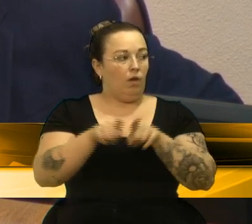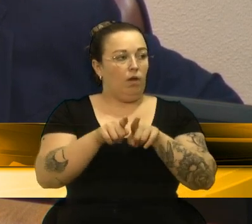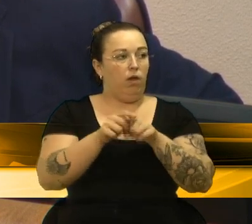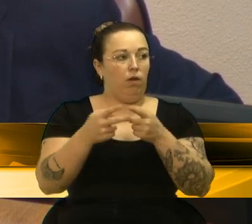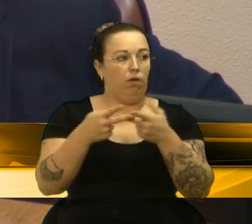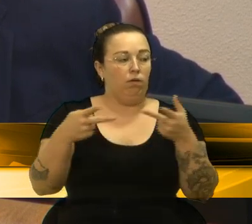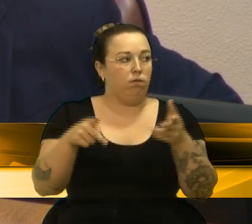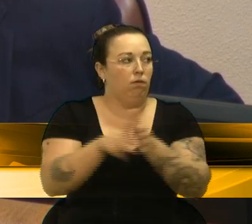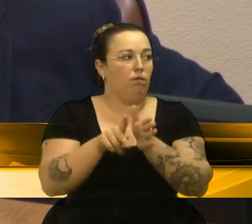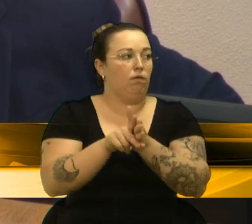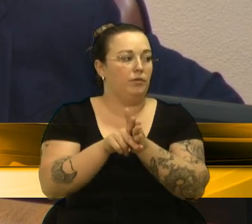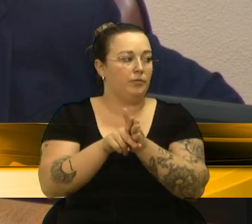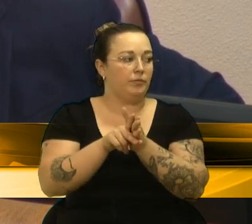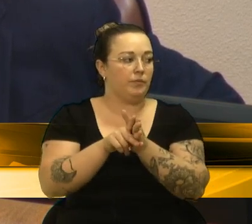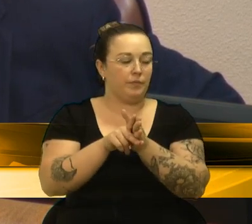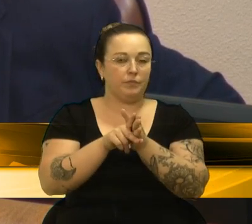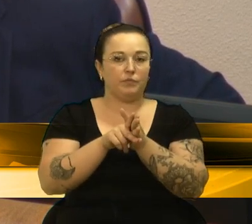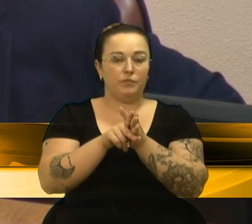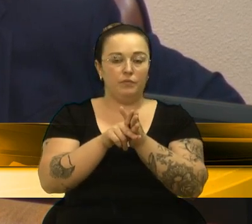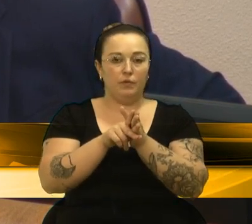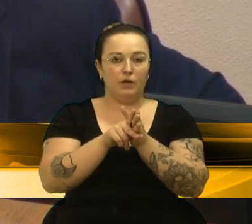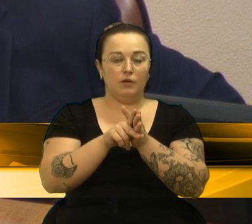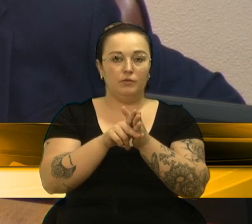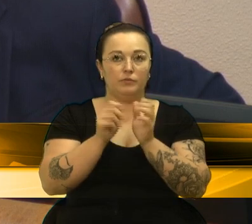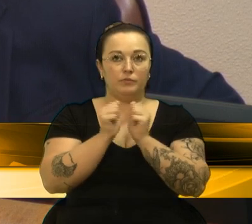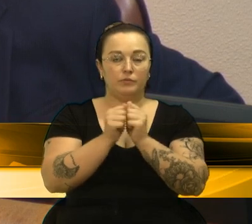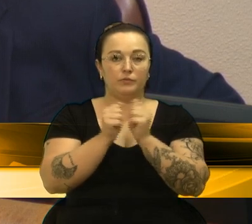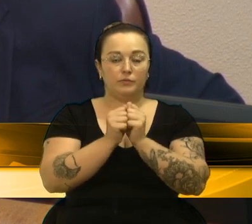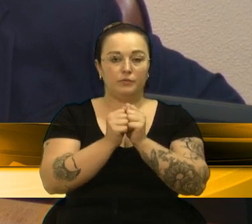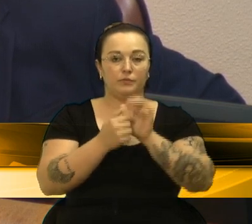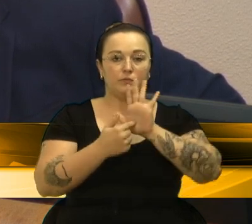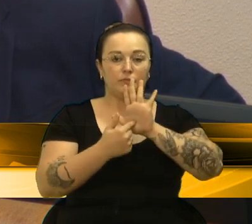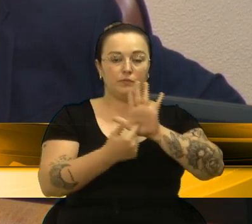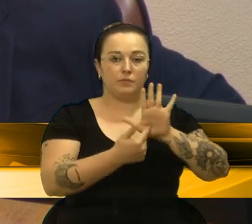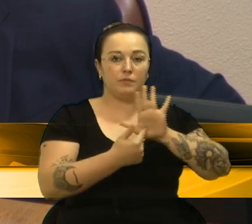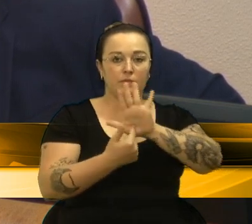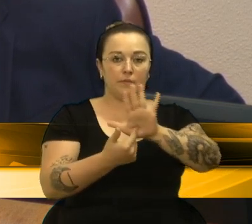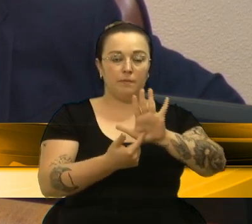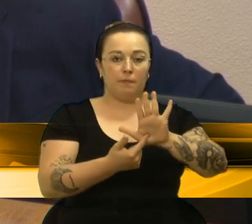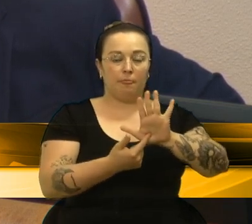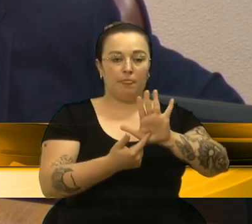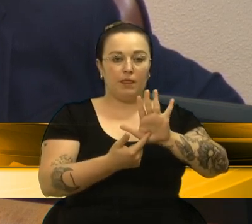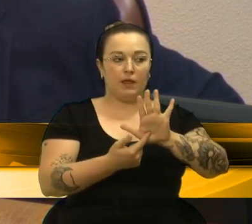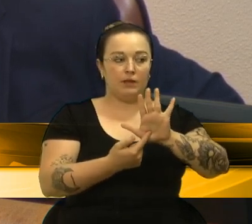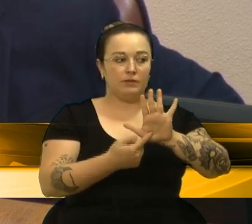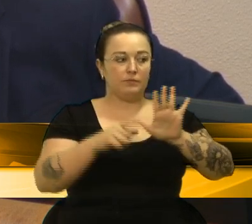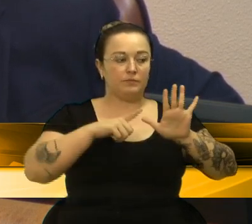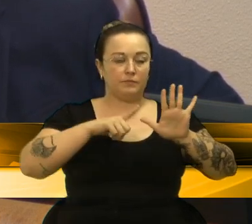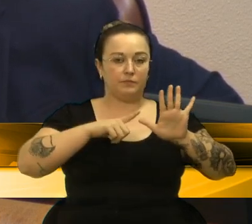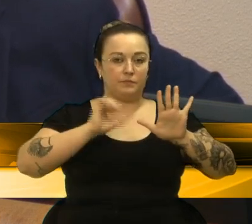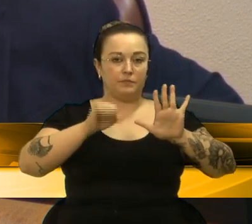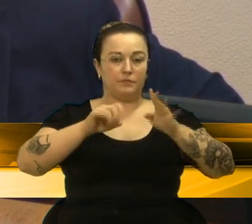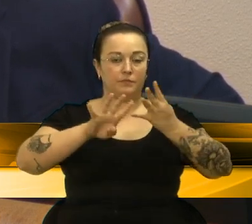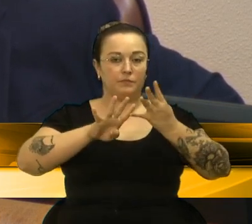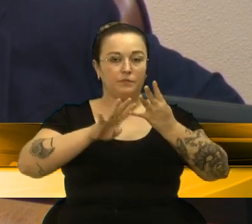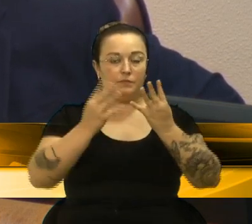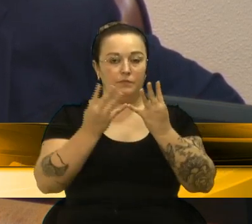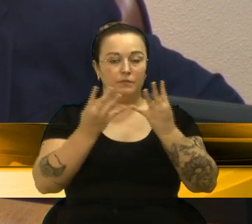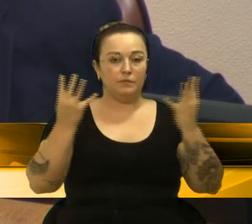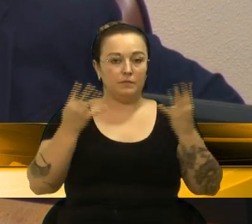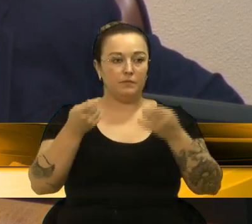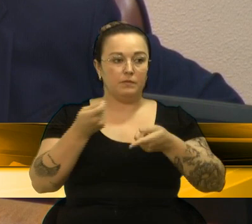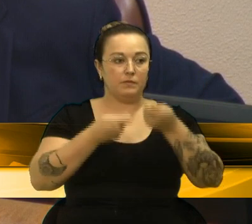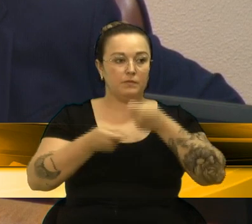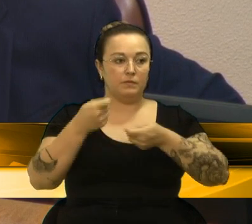adequada do elemento da anti-jurídica, bem como o componente da justa causa a ser aplicado no caso, evidenciado que tal tópico